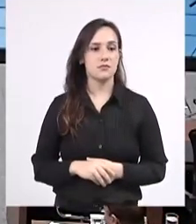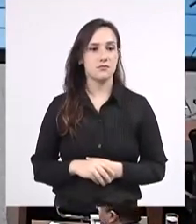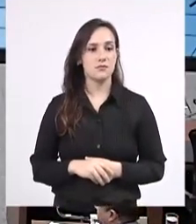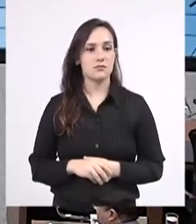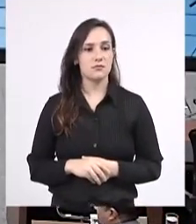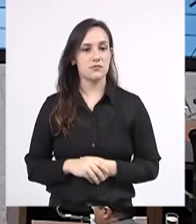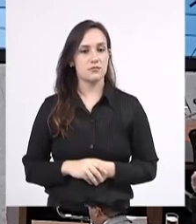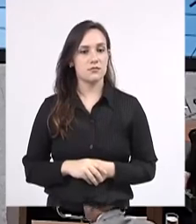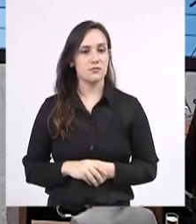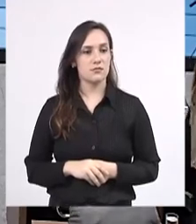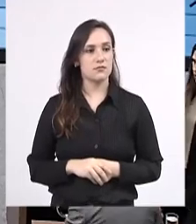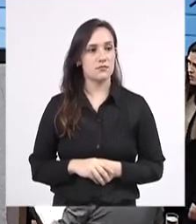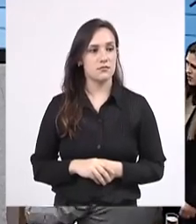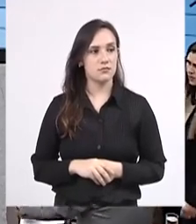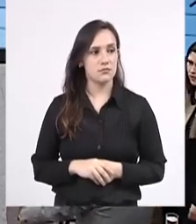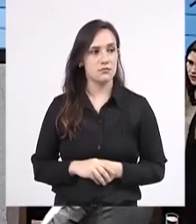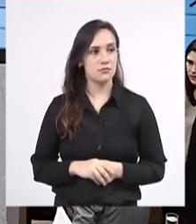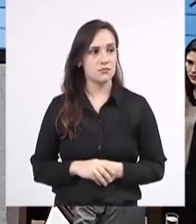Obrigada.